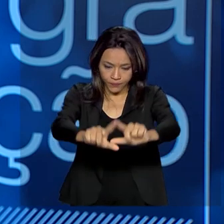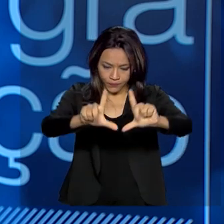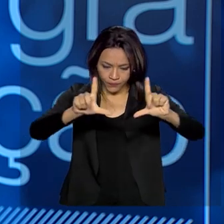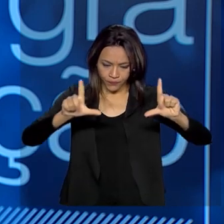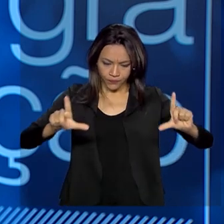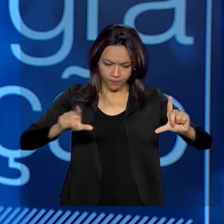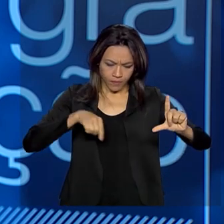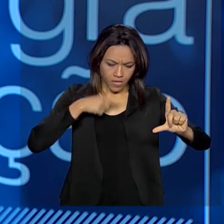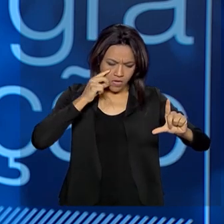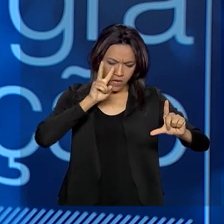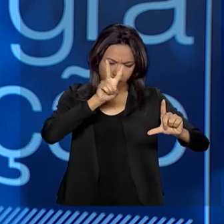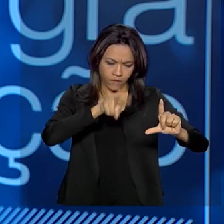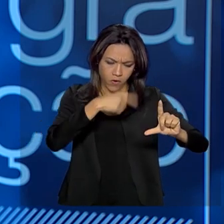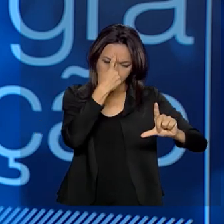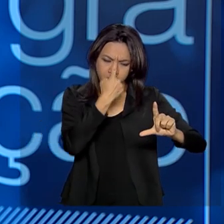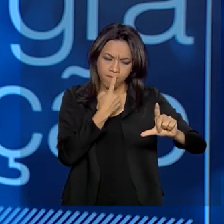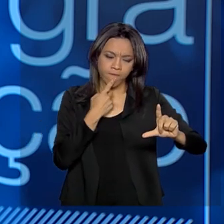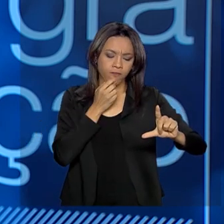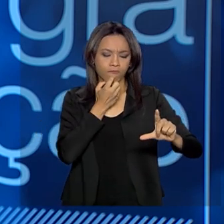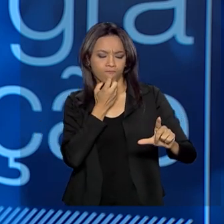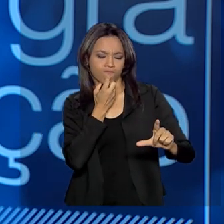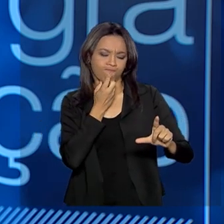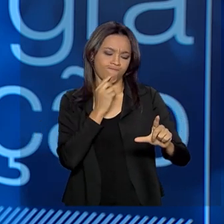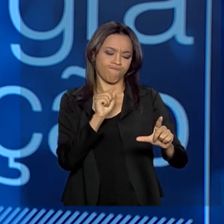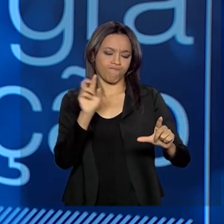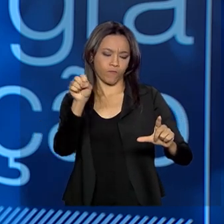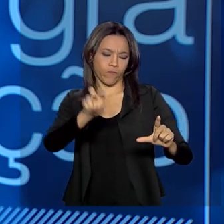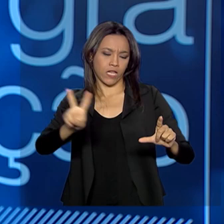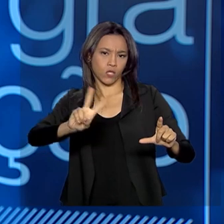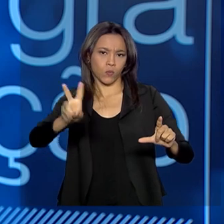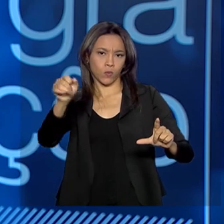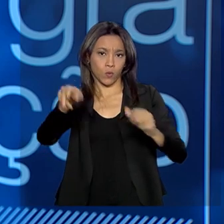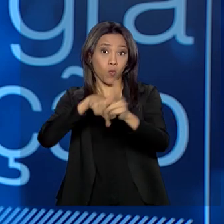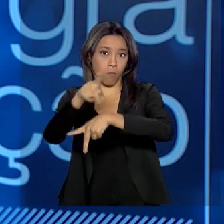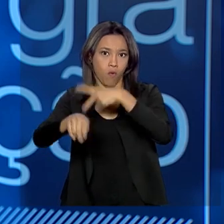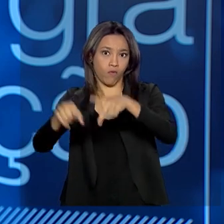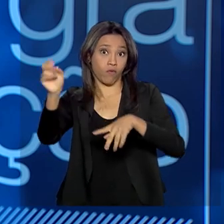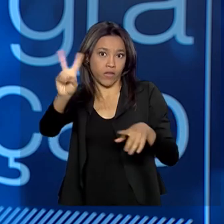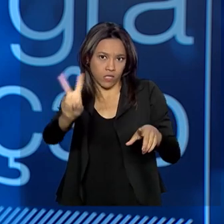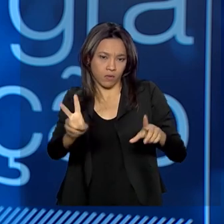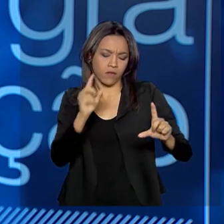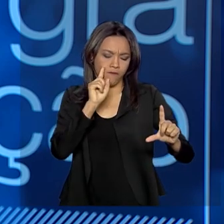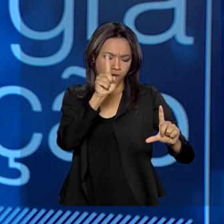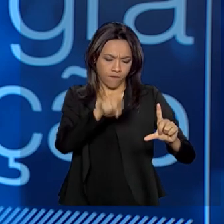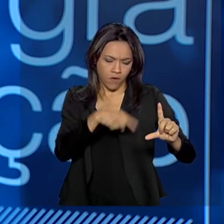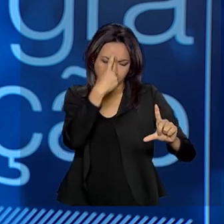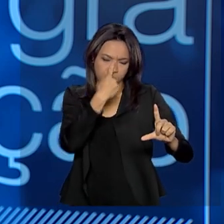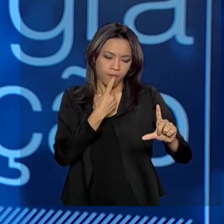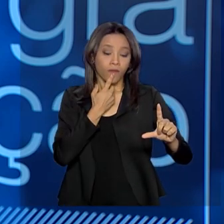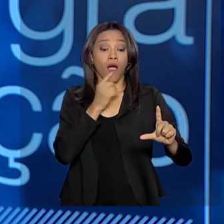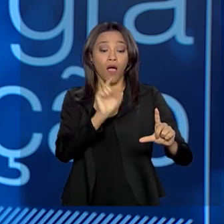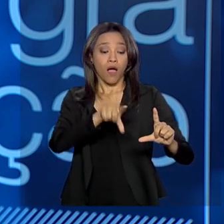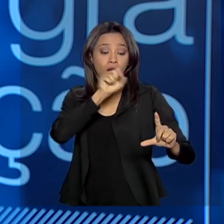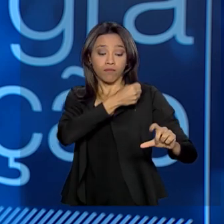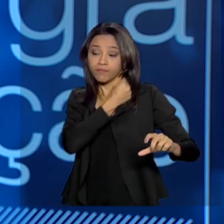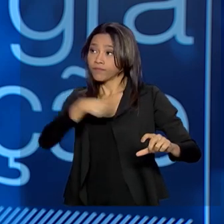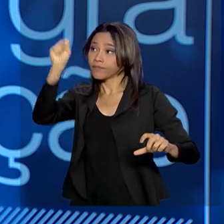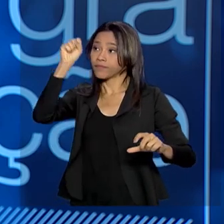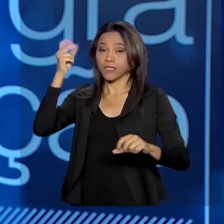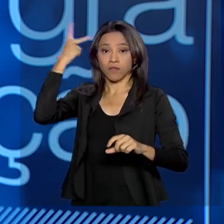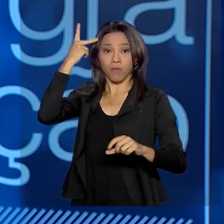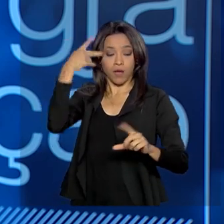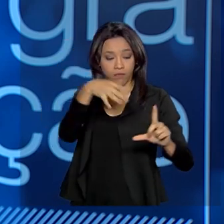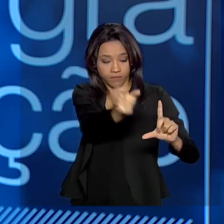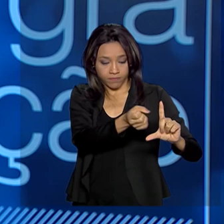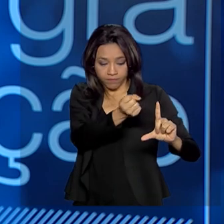imigrantes e manifestar o interesse. Então, nós temos o emprego direto. Vai a pessoa para São Paulo, para Santa